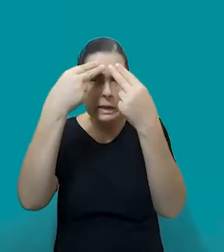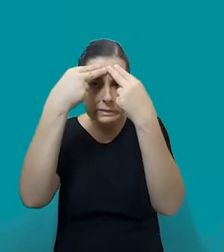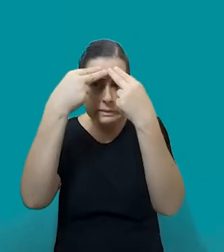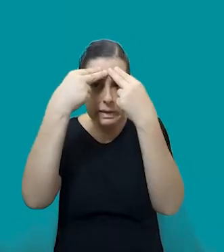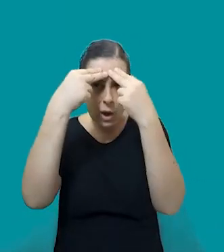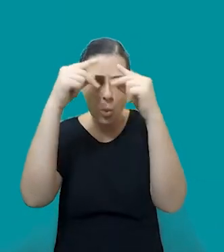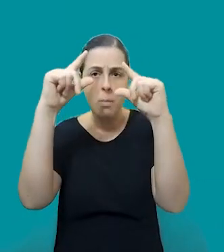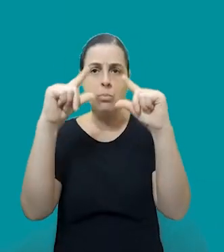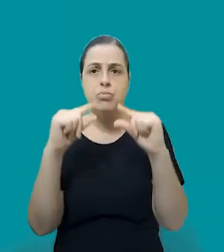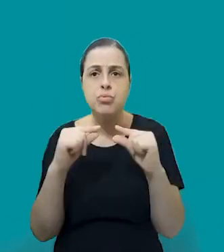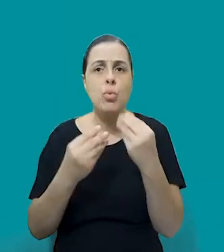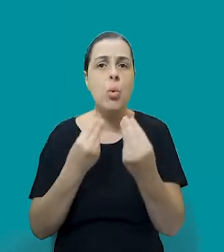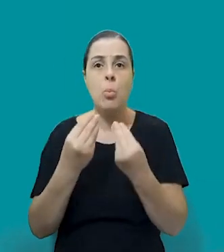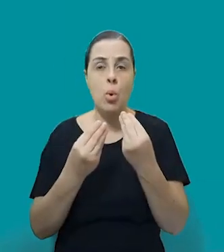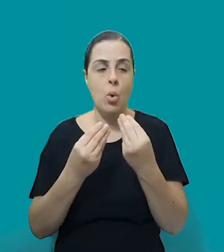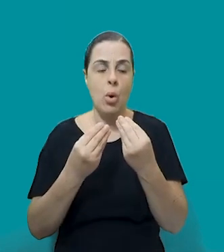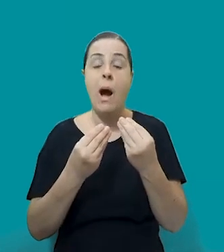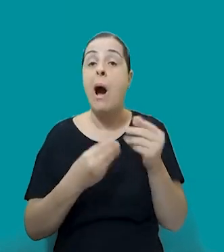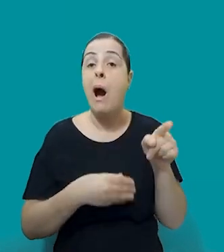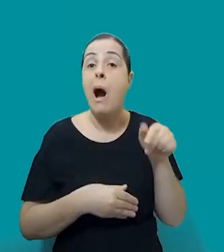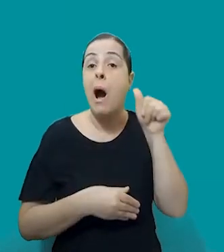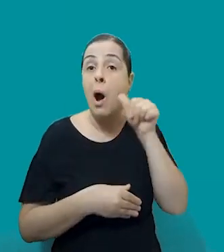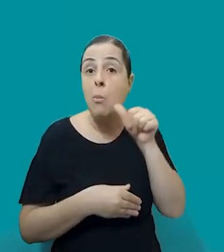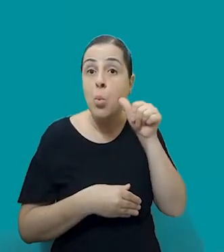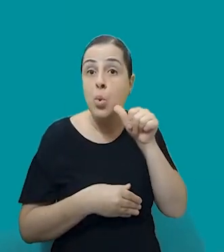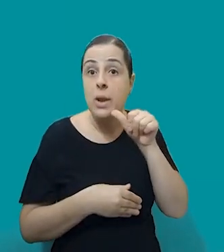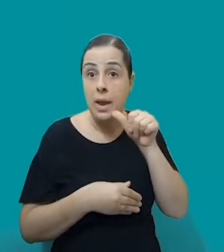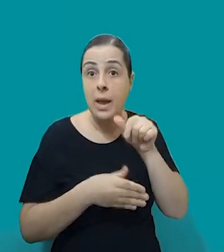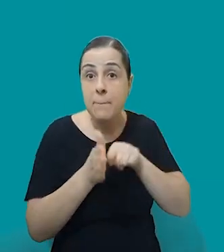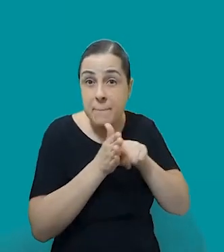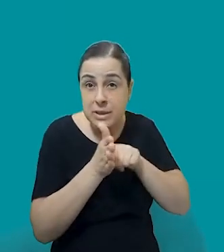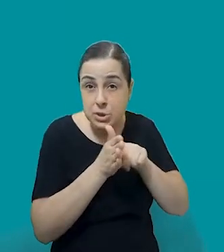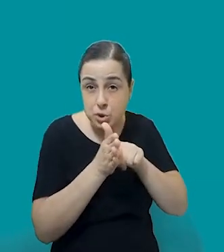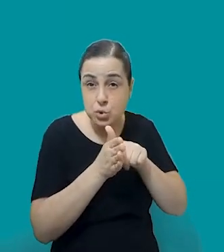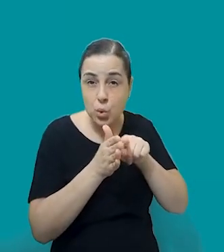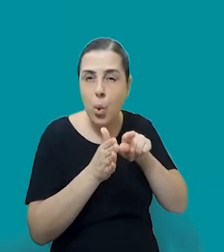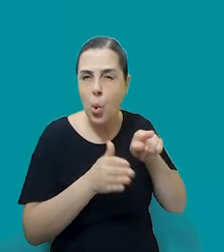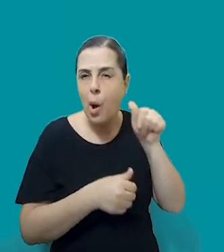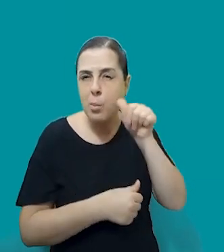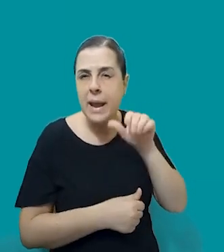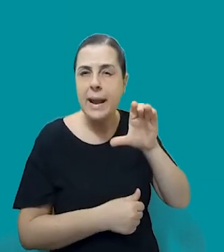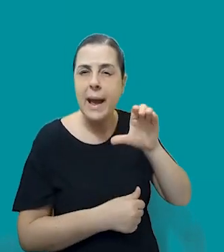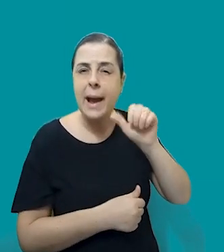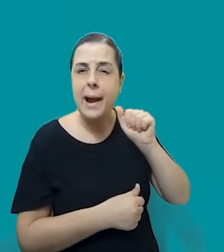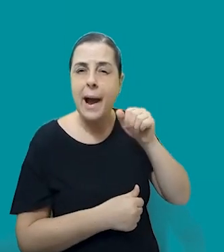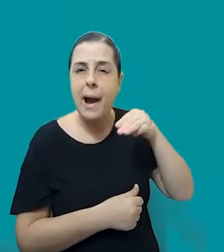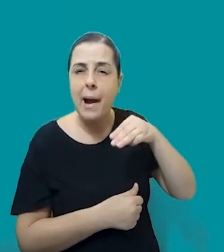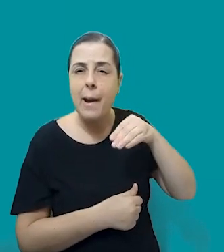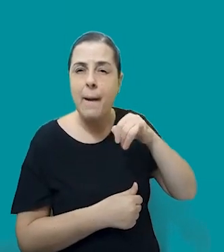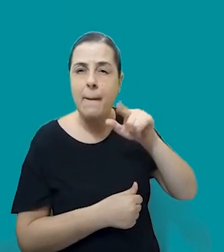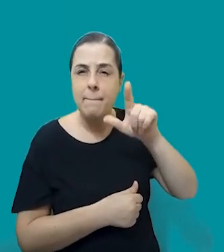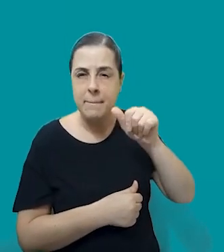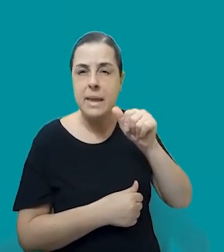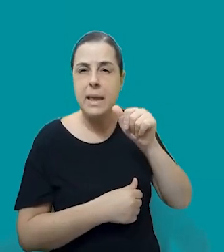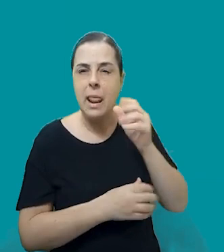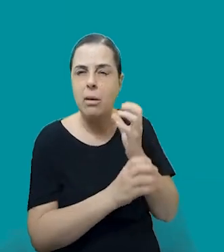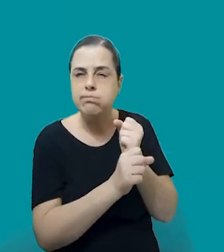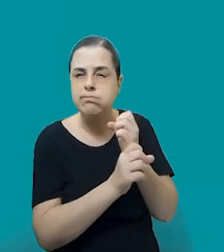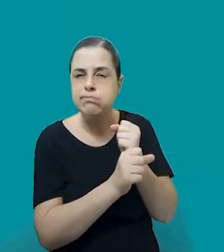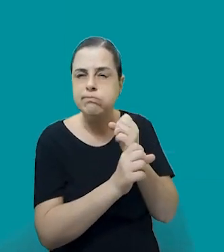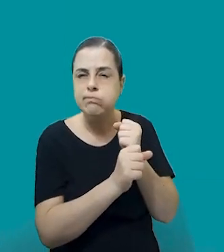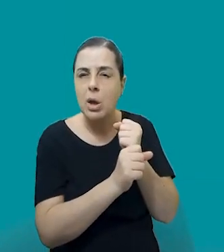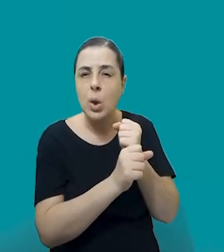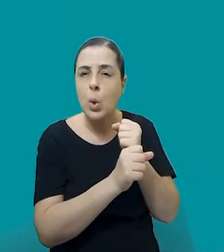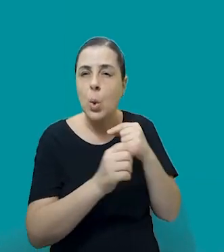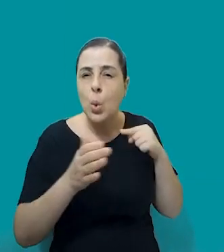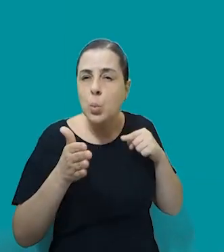pesquisa que ela fez, a Camila, é o número, o percentual de mulheres que não denunciaram. Exato. É muito alto, eu acho que era em torno de